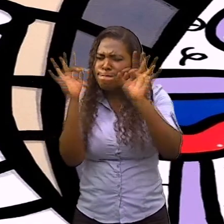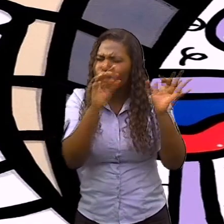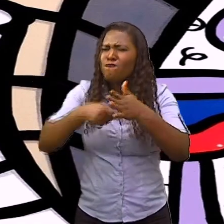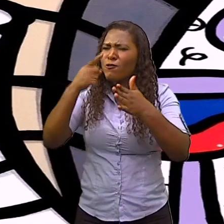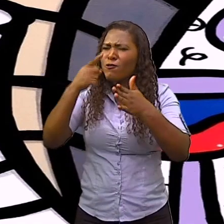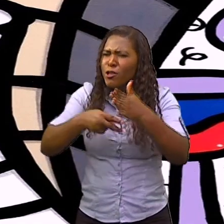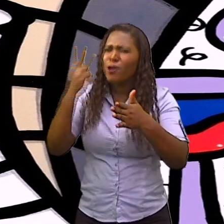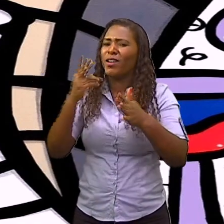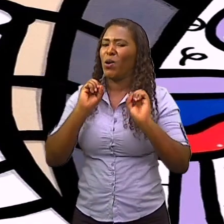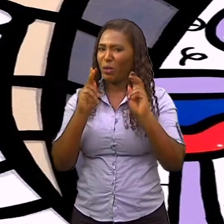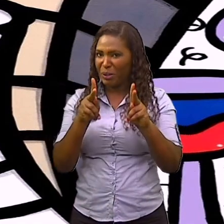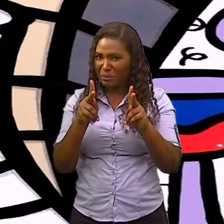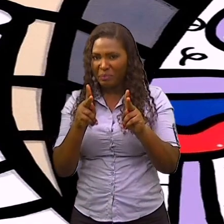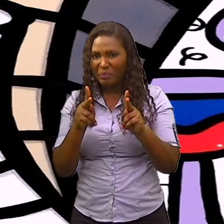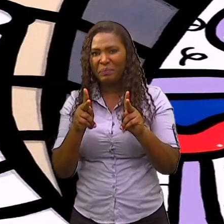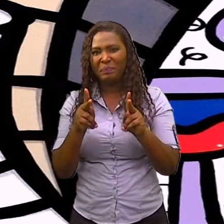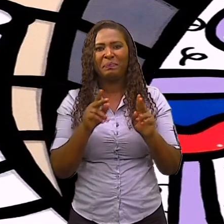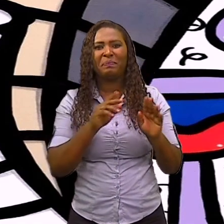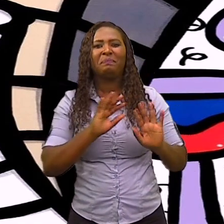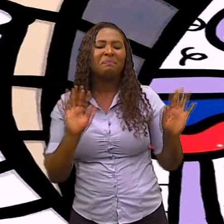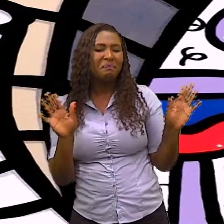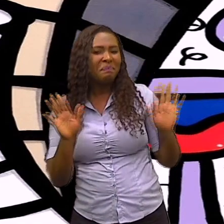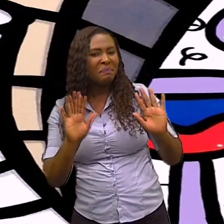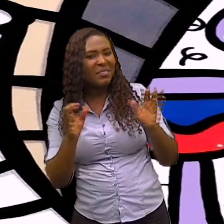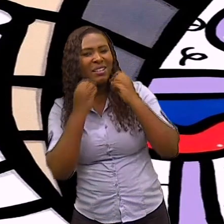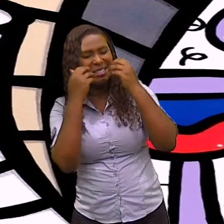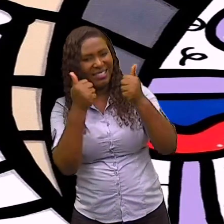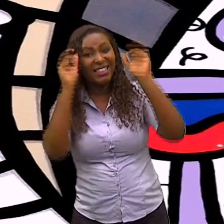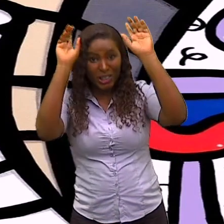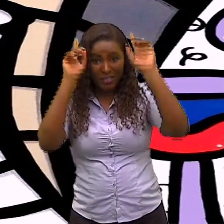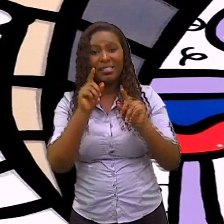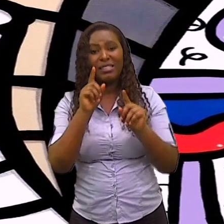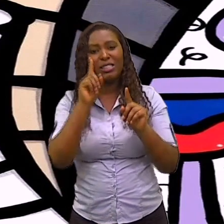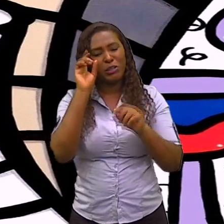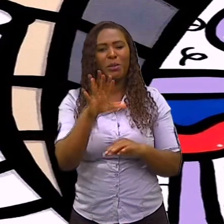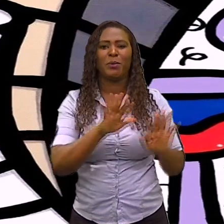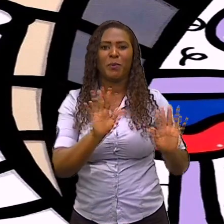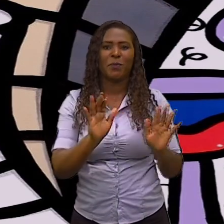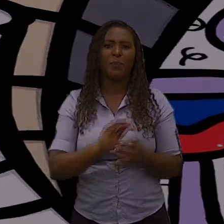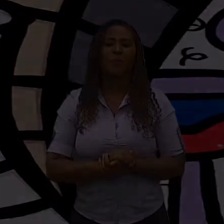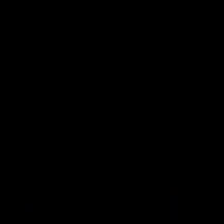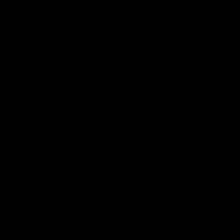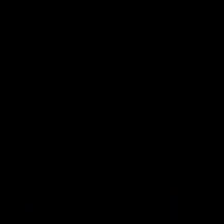você quiser. Tudo certo? Fique bem e até a próxima aula. e próxima aula.